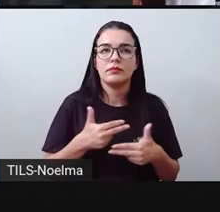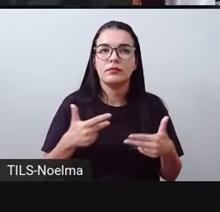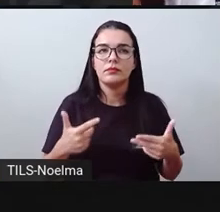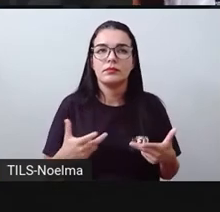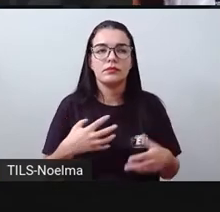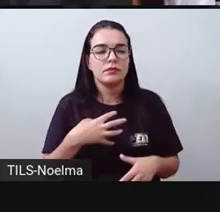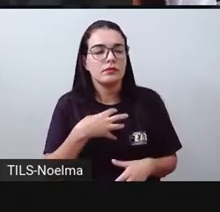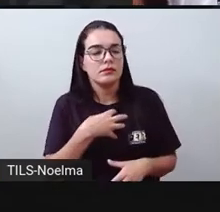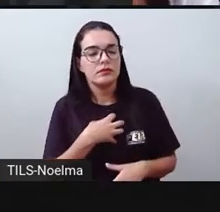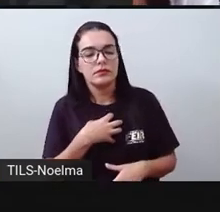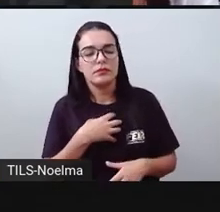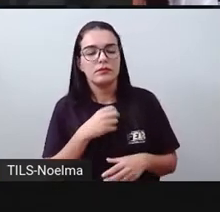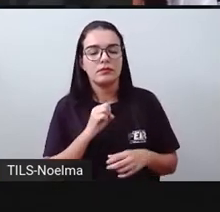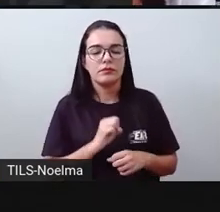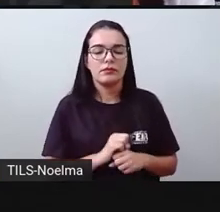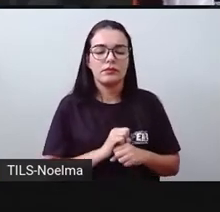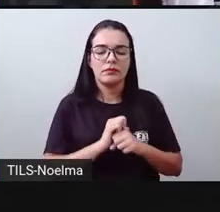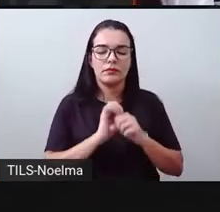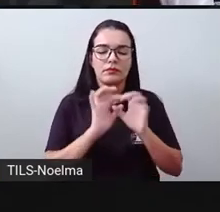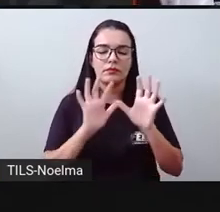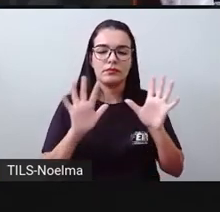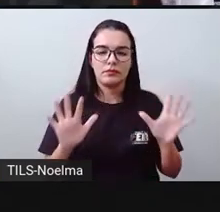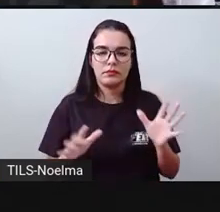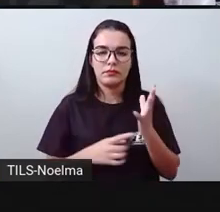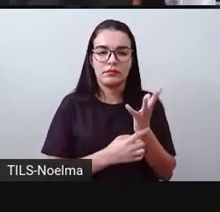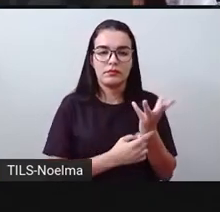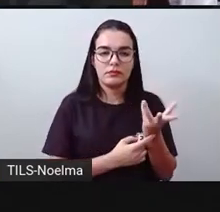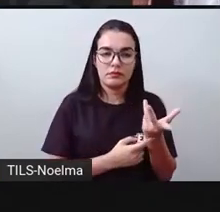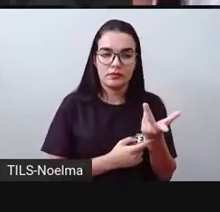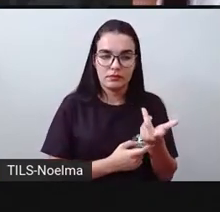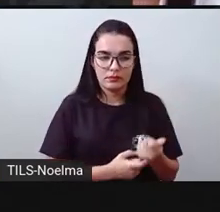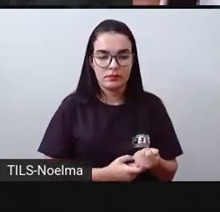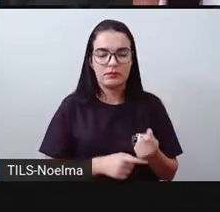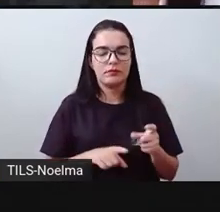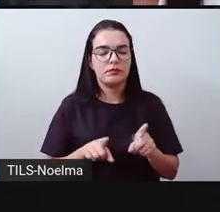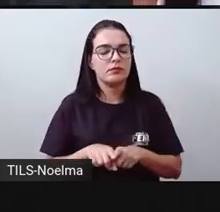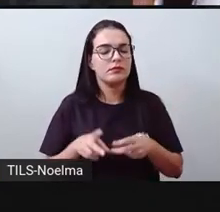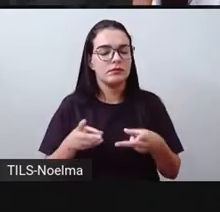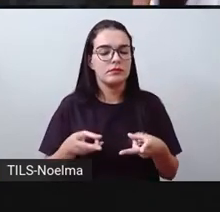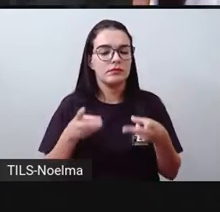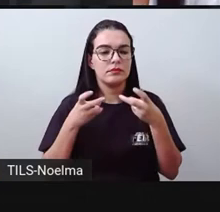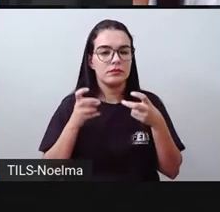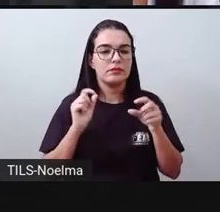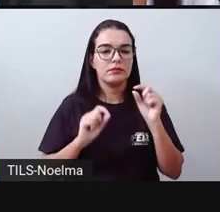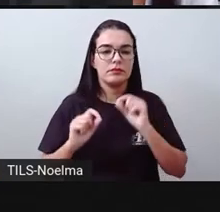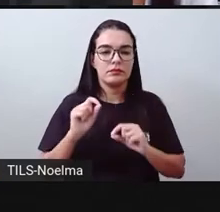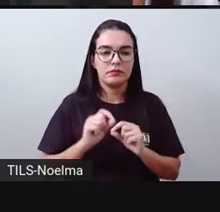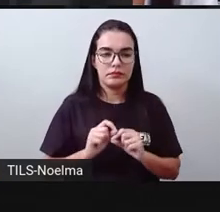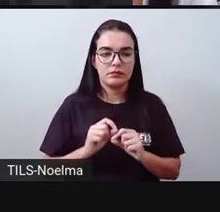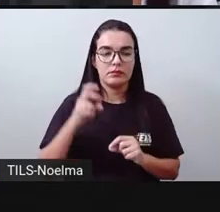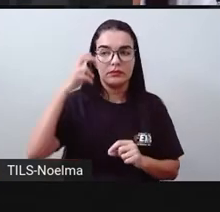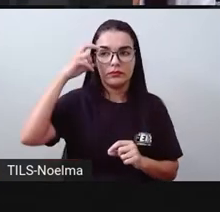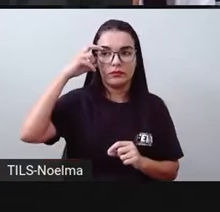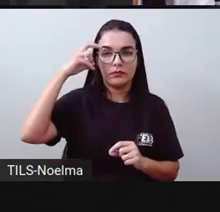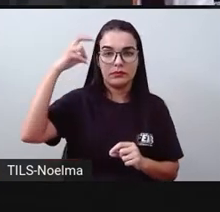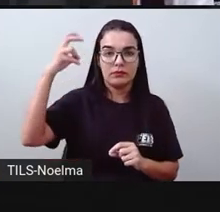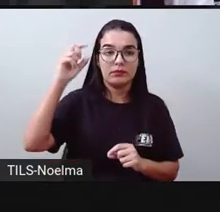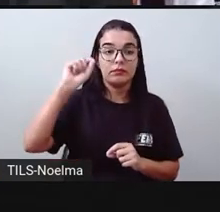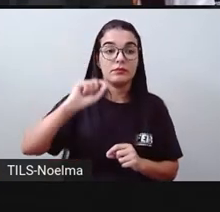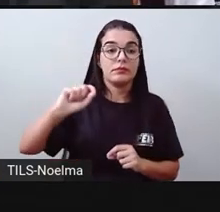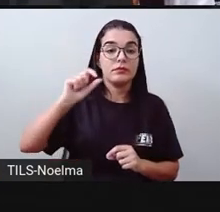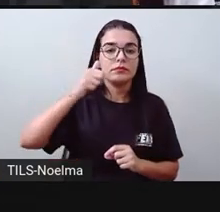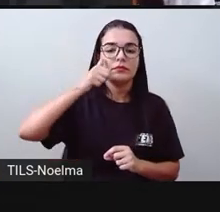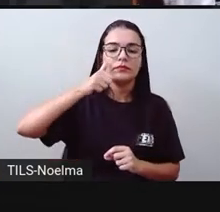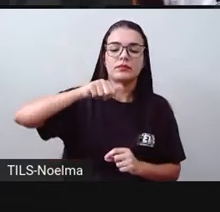formas de expressões artísticas, a gente observa que cultura é a mãe